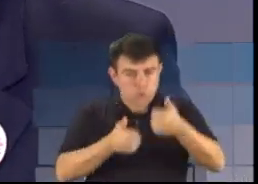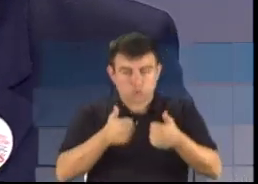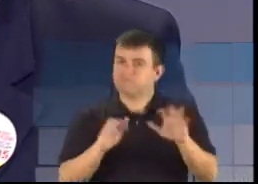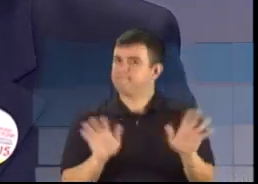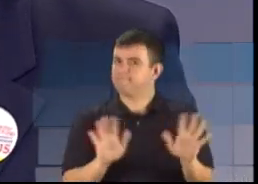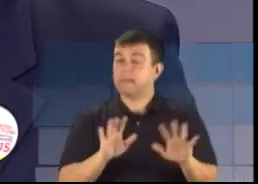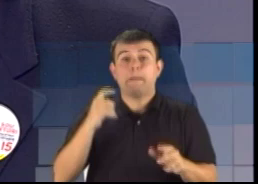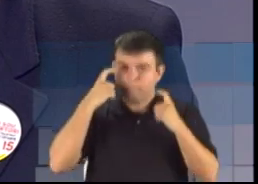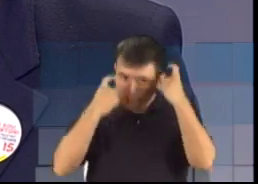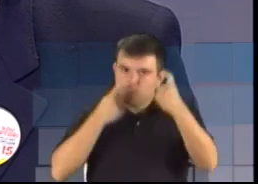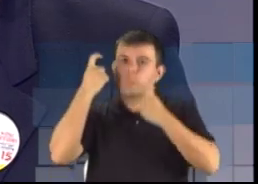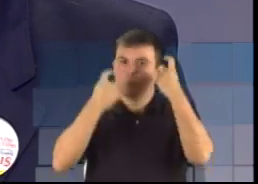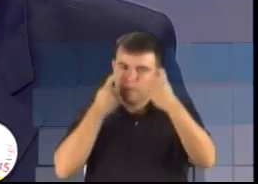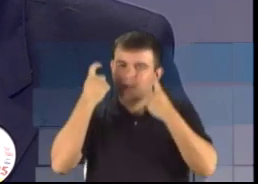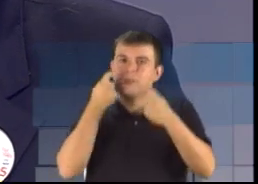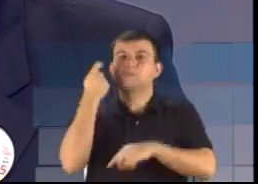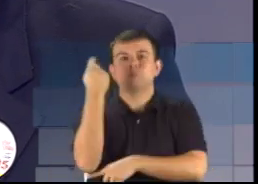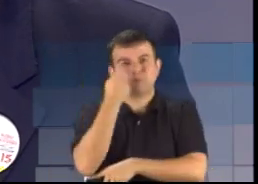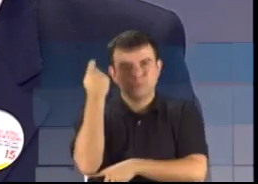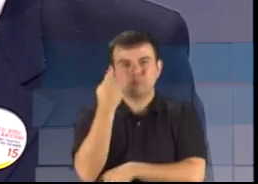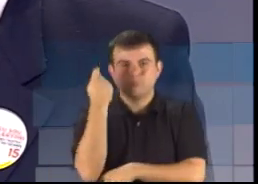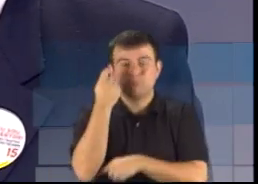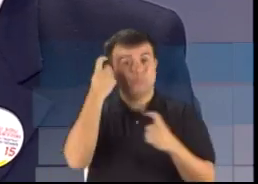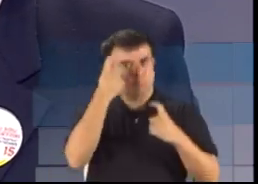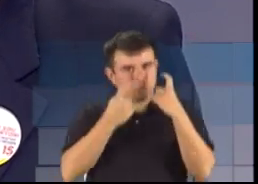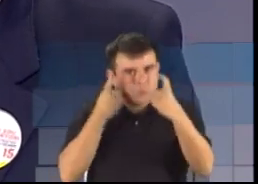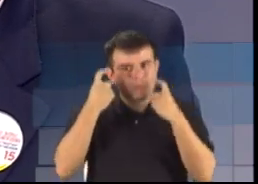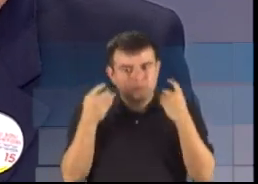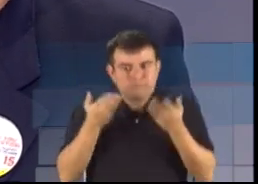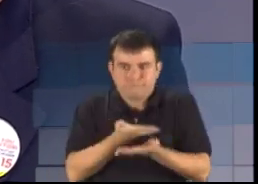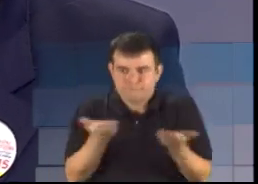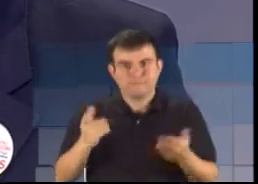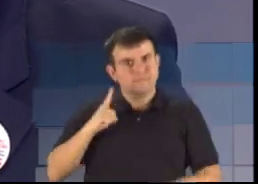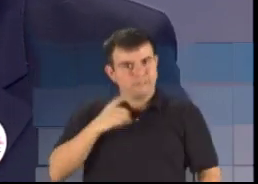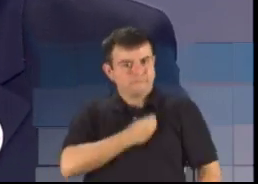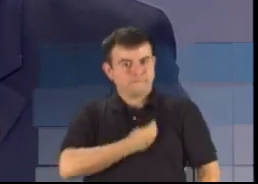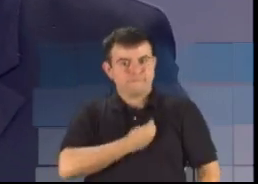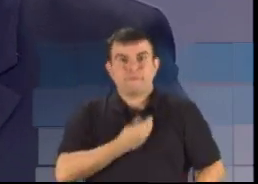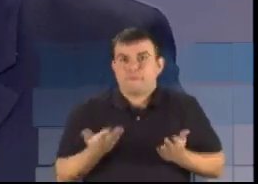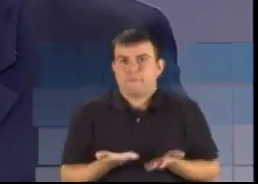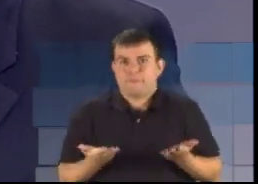do Rio Grande do Sul, preocupado com a política que aí está dentro desse processo.